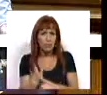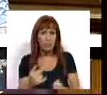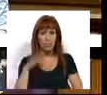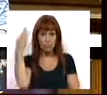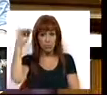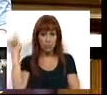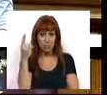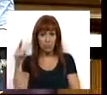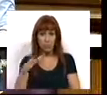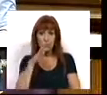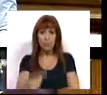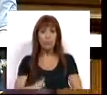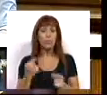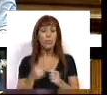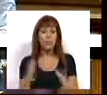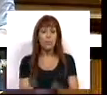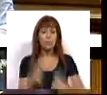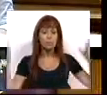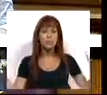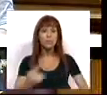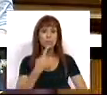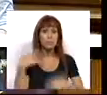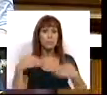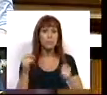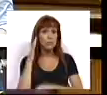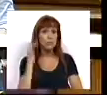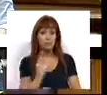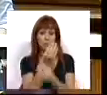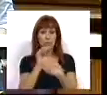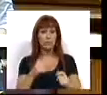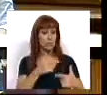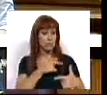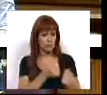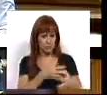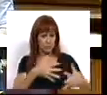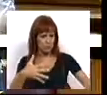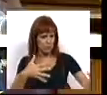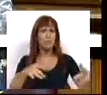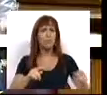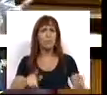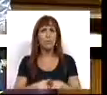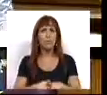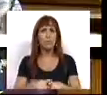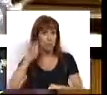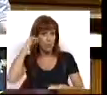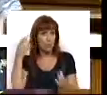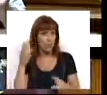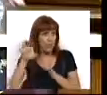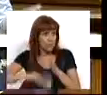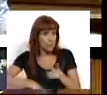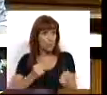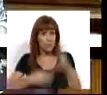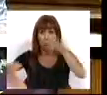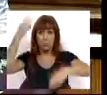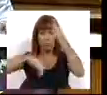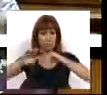que a FENPROF denuncia, o aumento significativo do número de alunos por turma que afeta naturalmente as condições